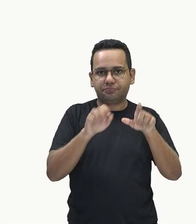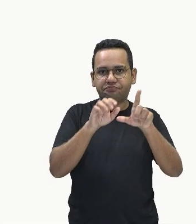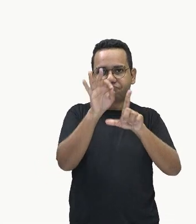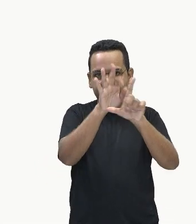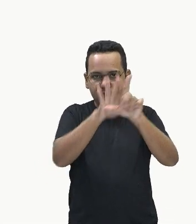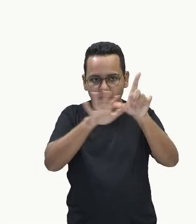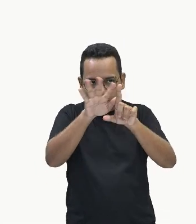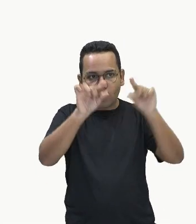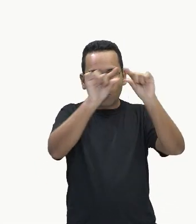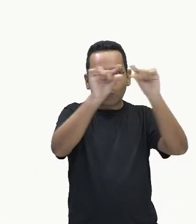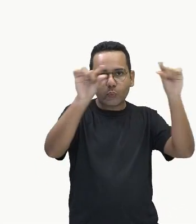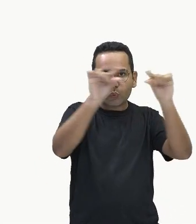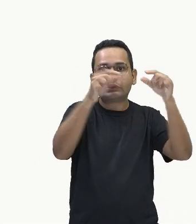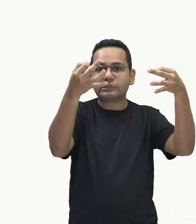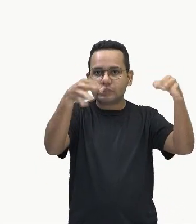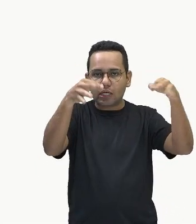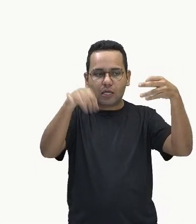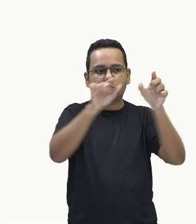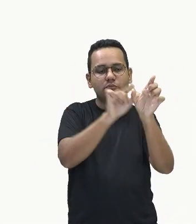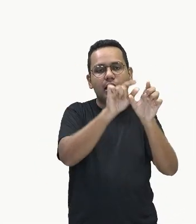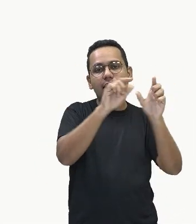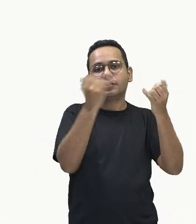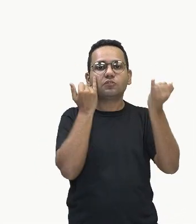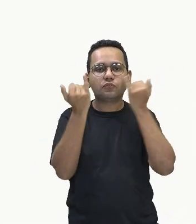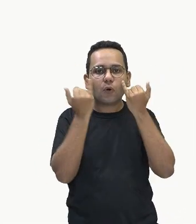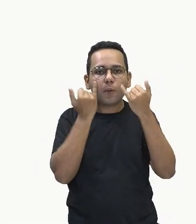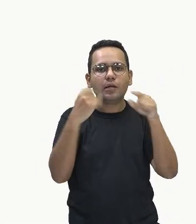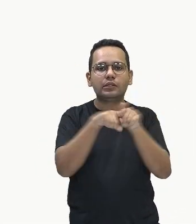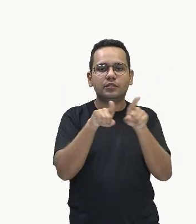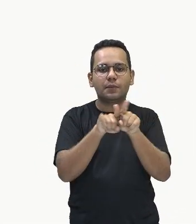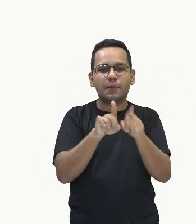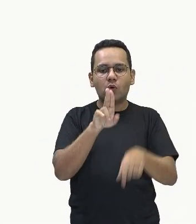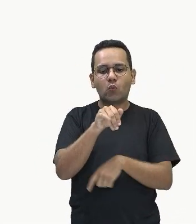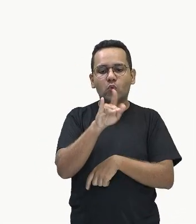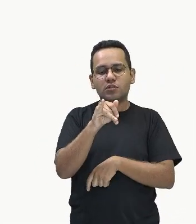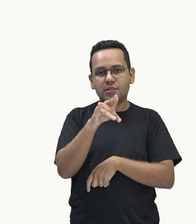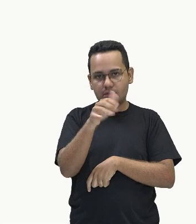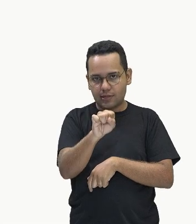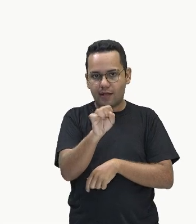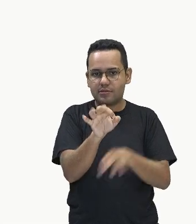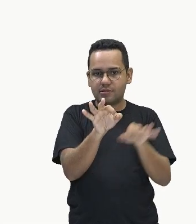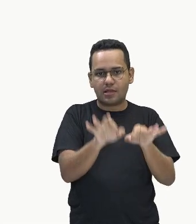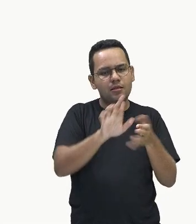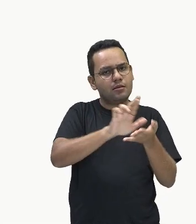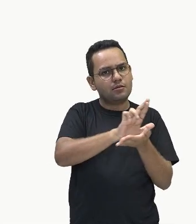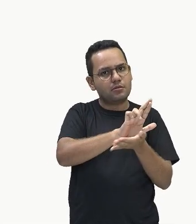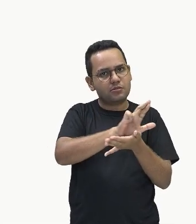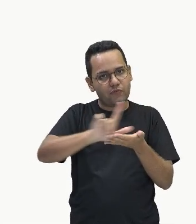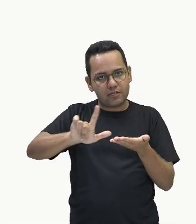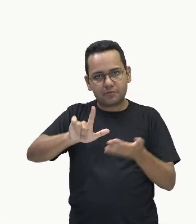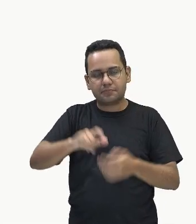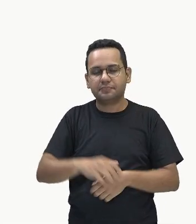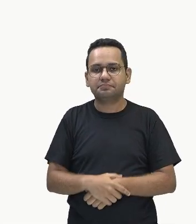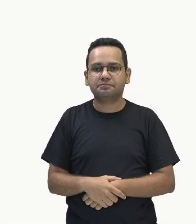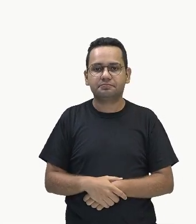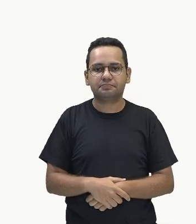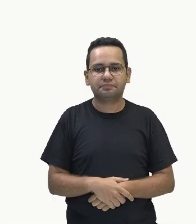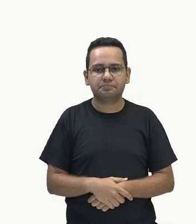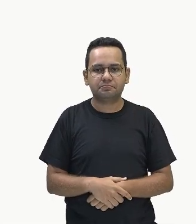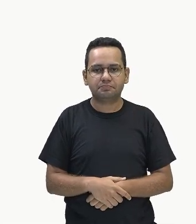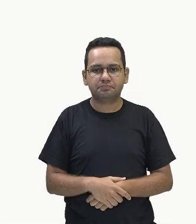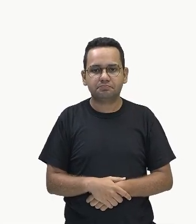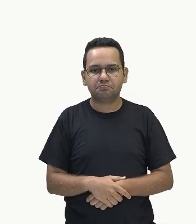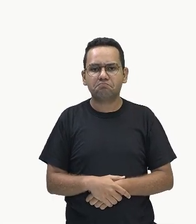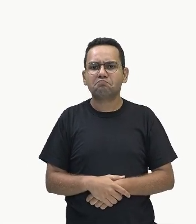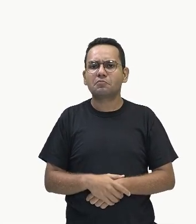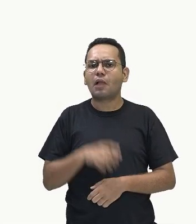dos eixos e as unidades apropriadas. E etc. Então, entenda. Para que serve